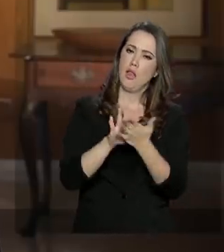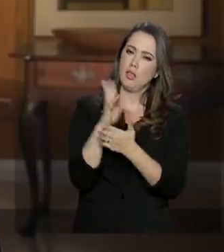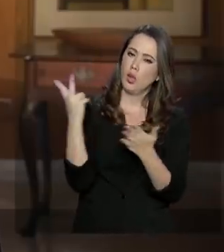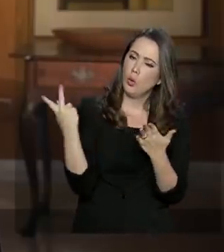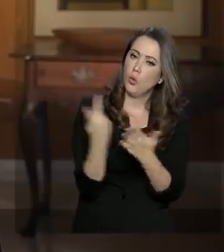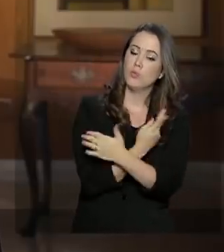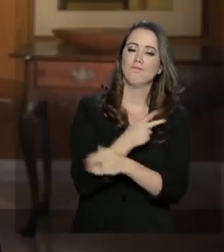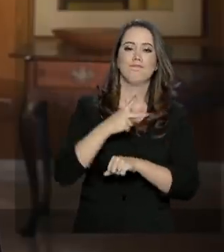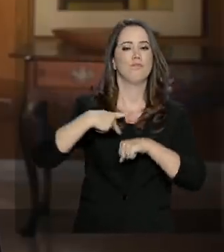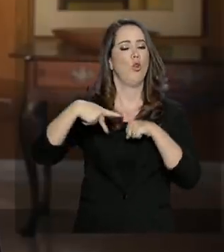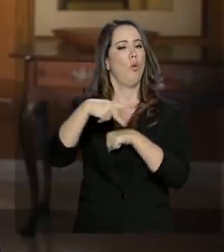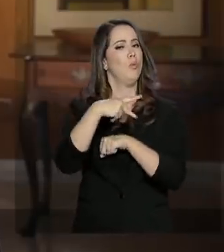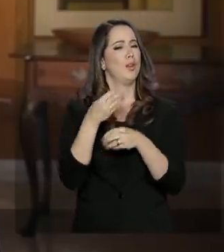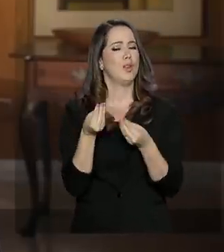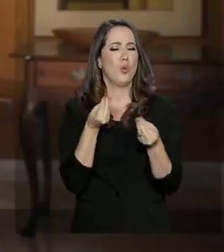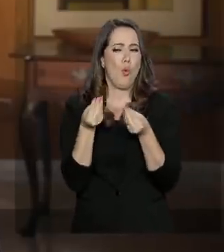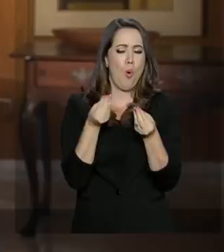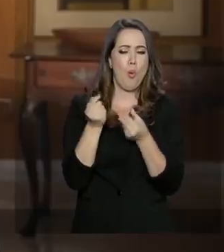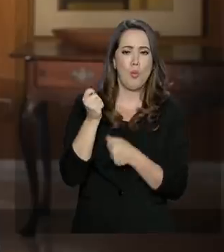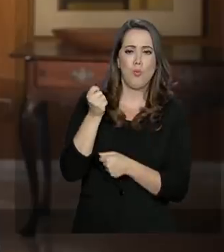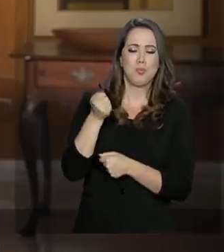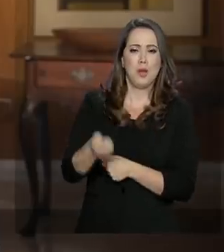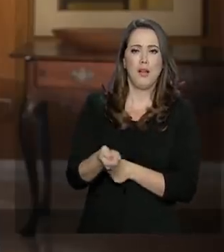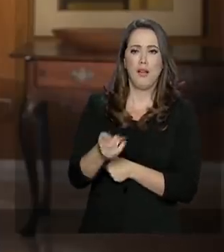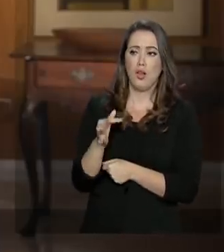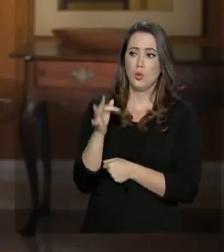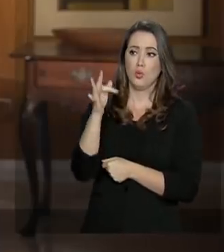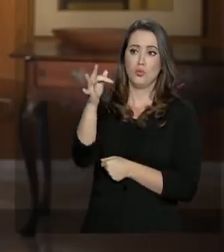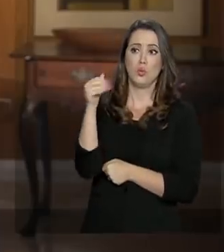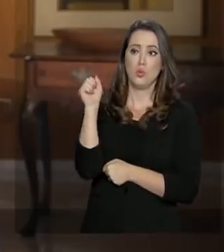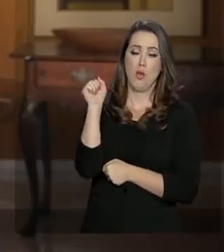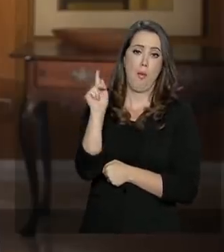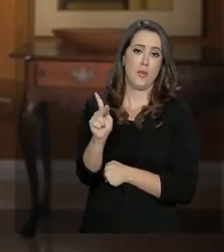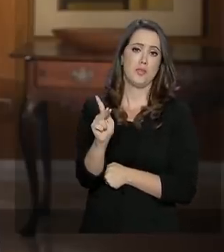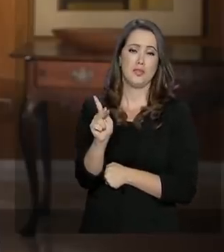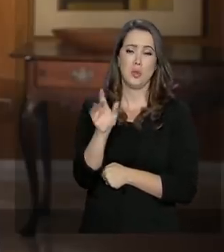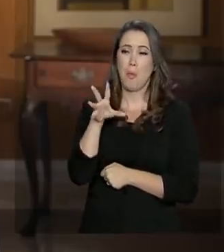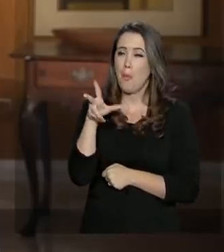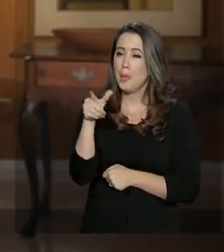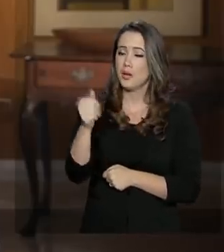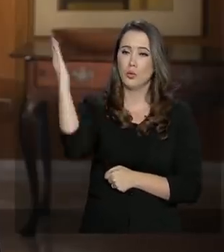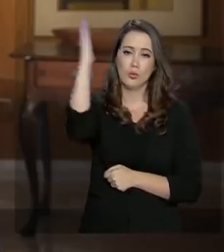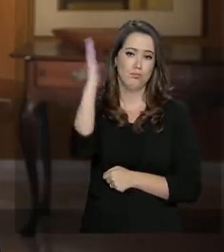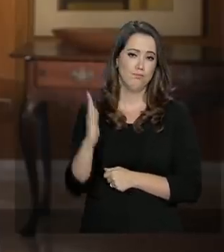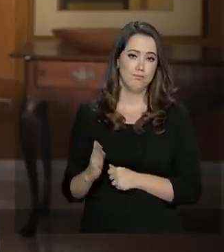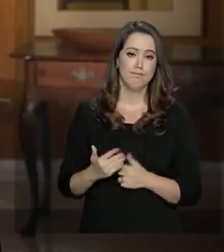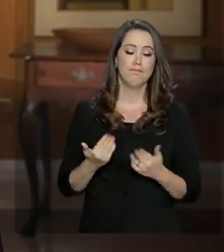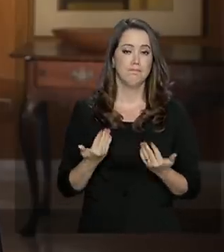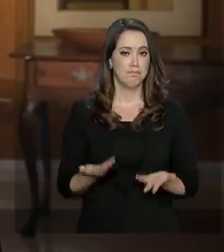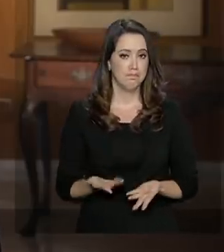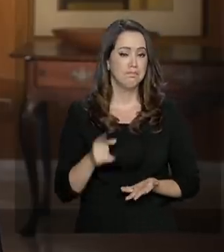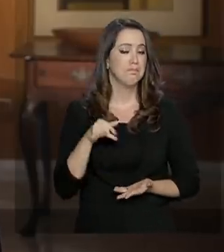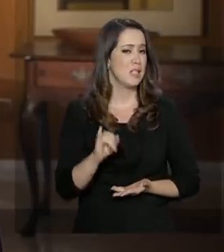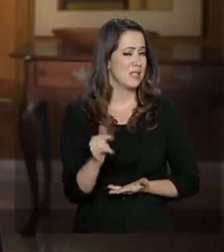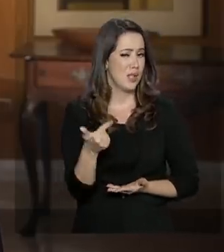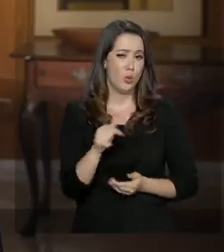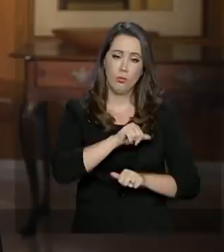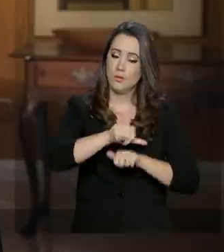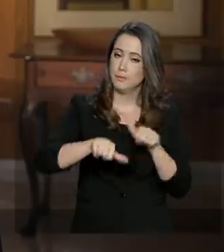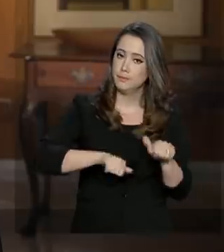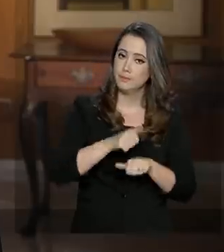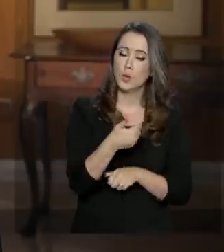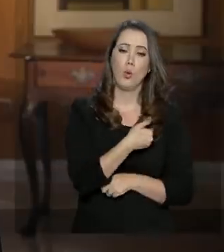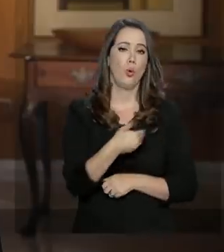feito, o país não terá recursos para garantir uma aposentadoria para todos os brasileiros. Sem mudanças,